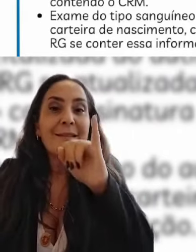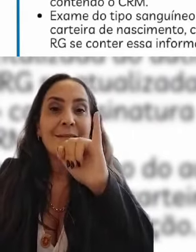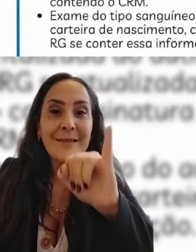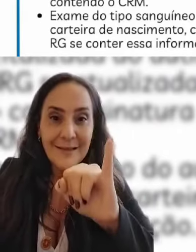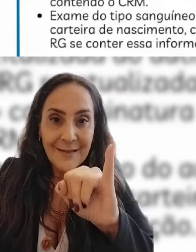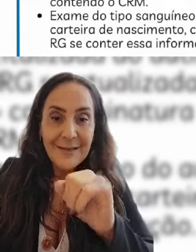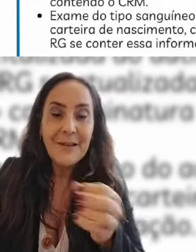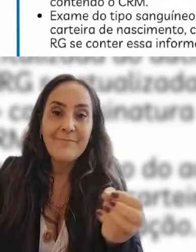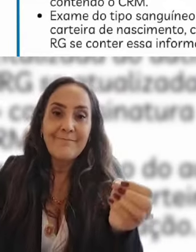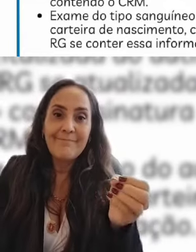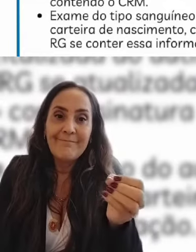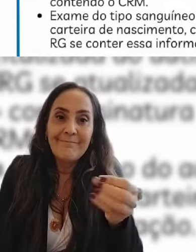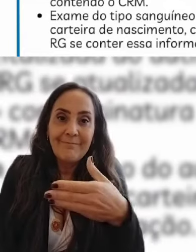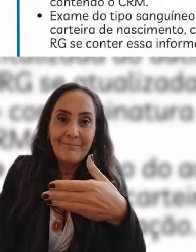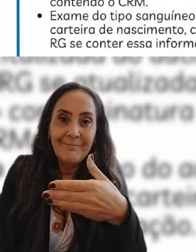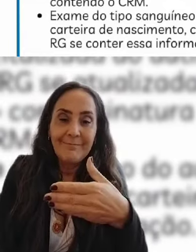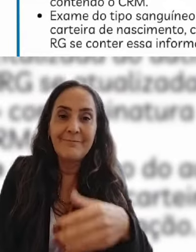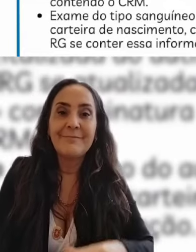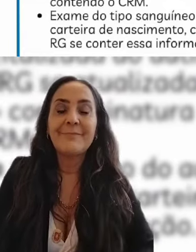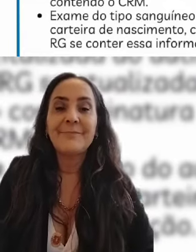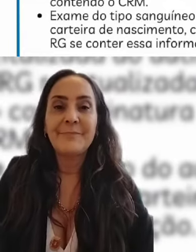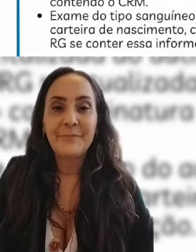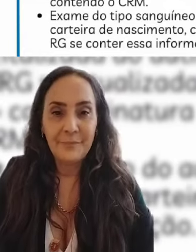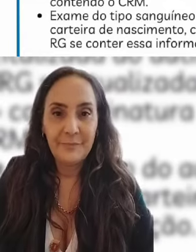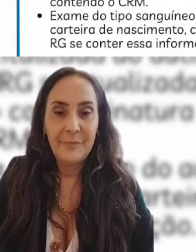contendo o CRM.